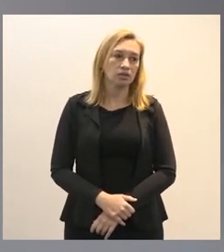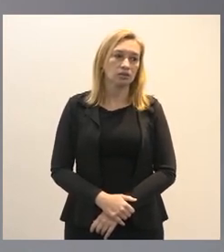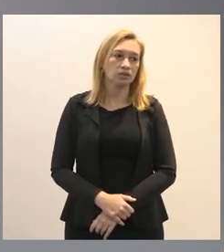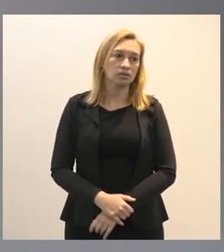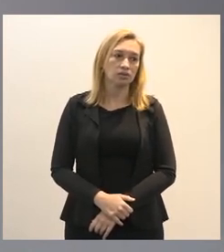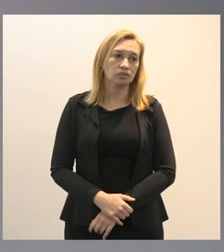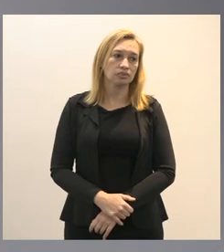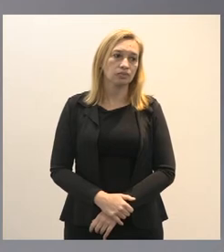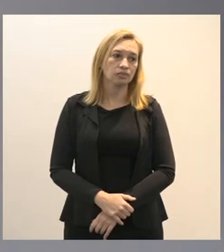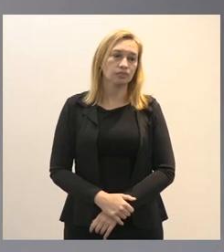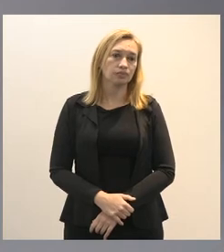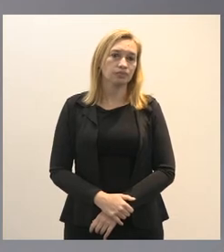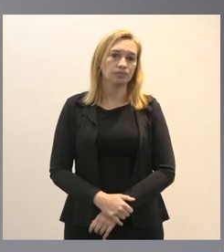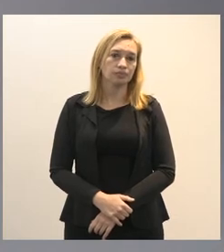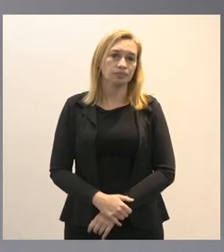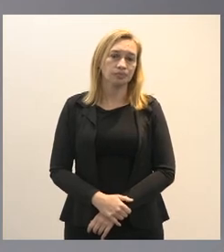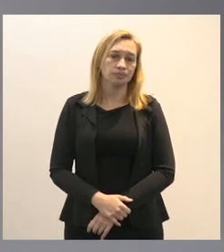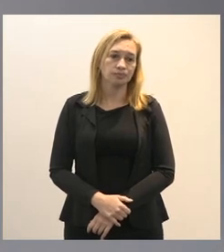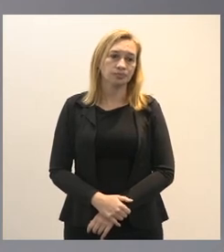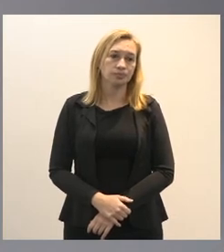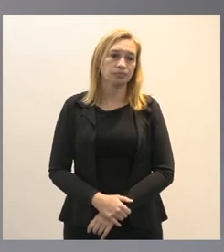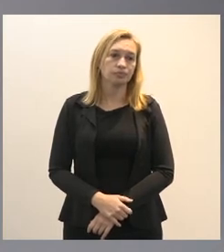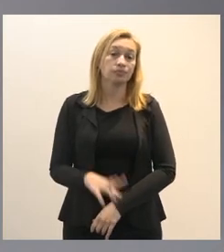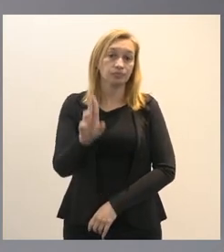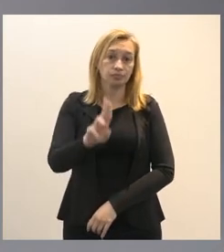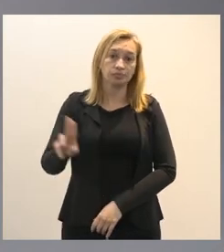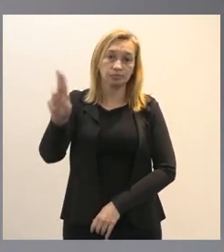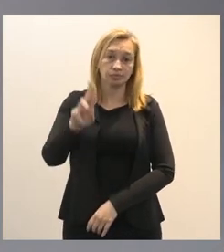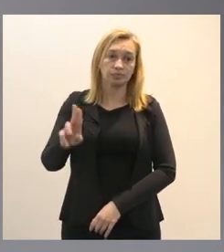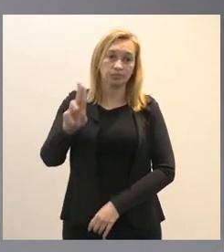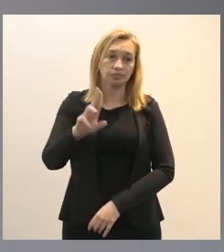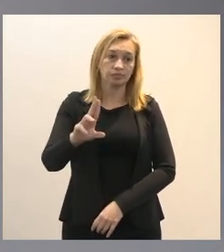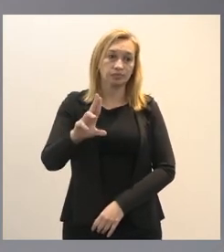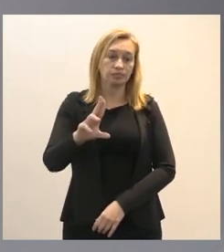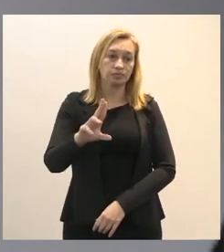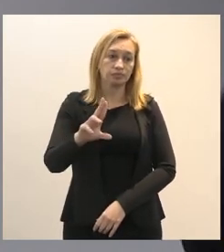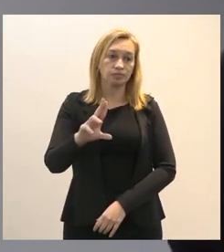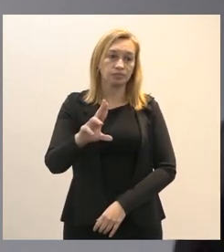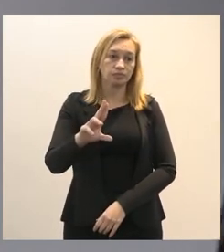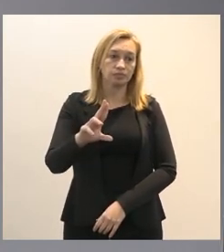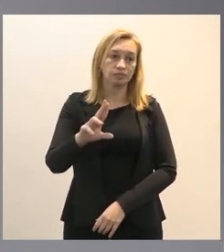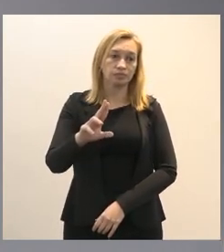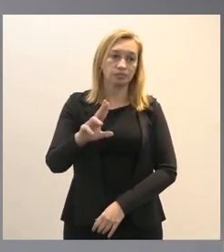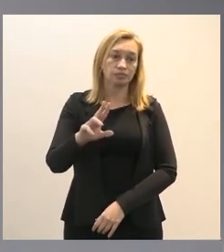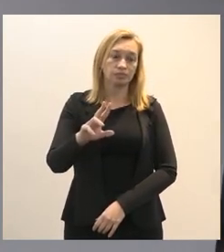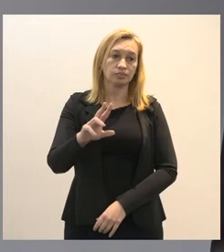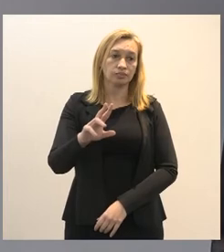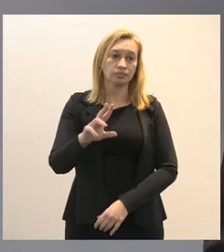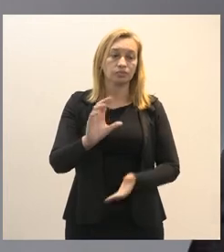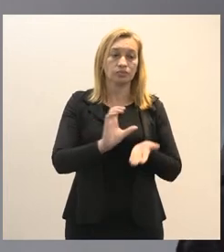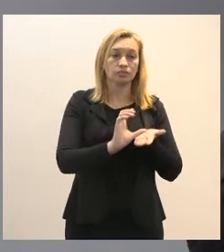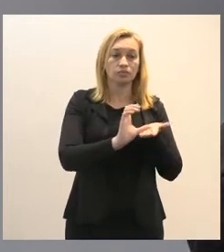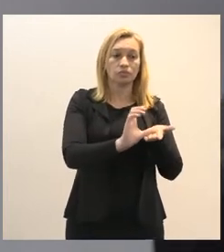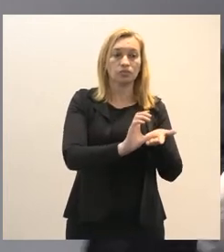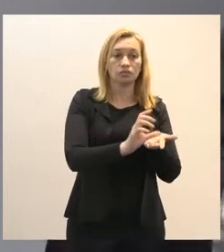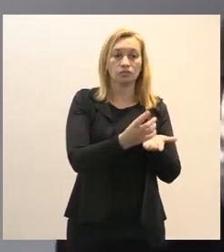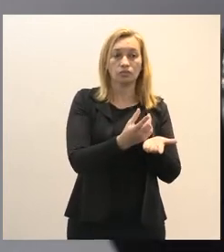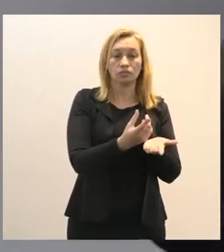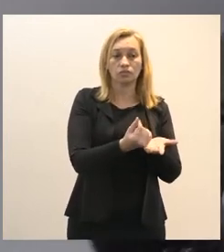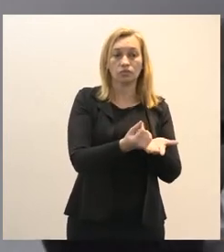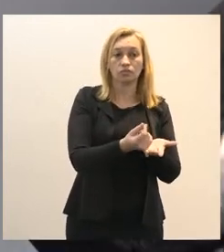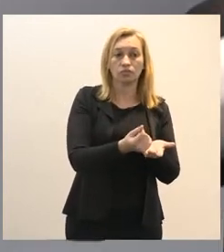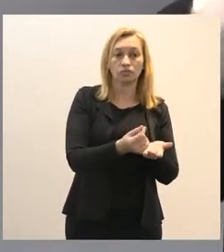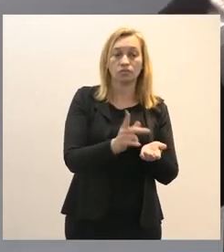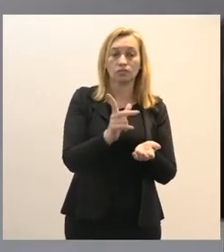vale a fim e a utilização de recursos humanos de particulares aí elimina tudo direito